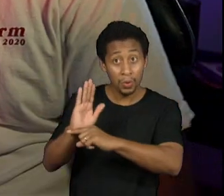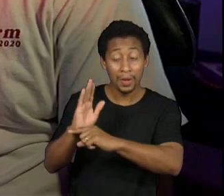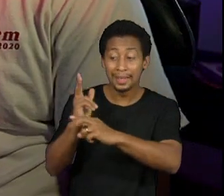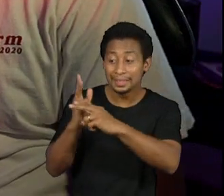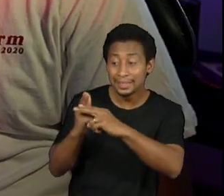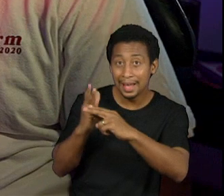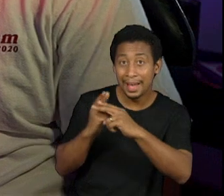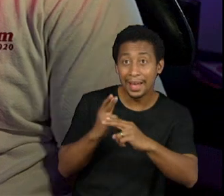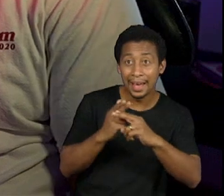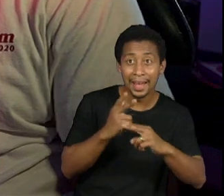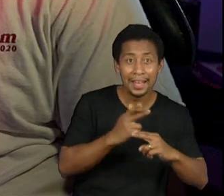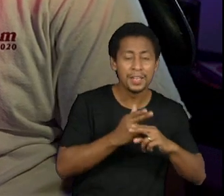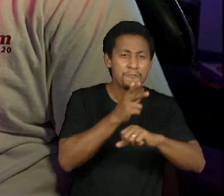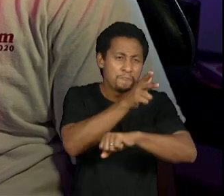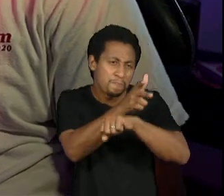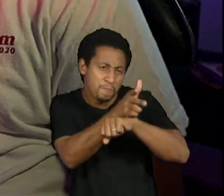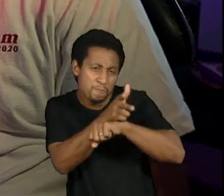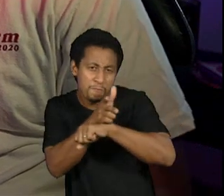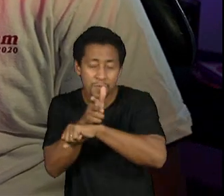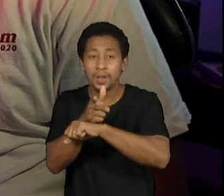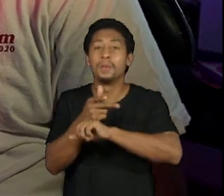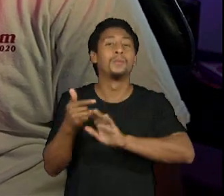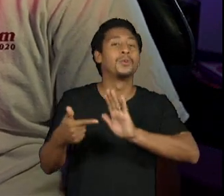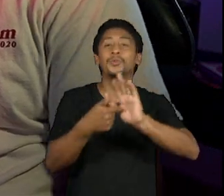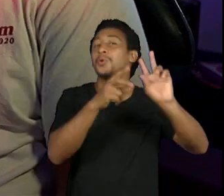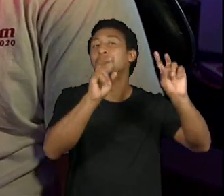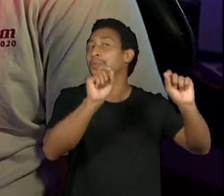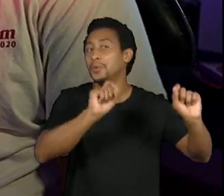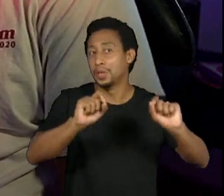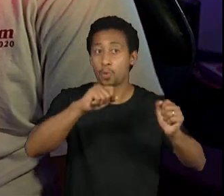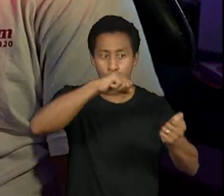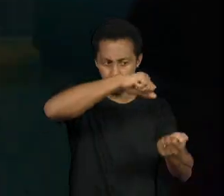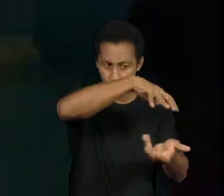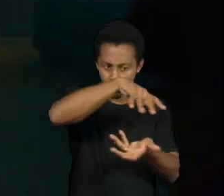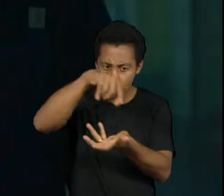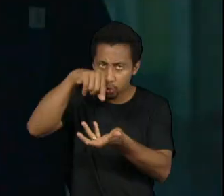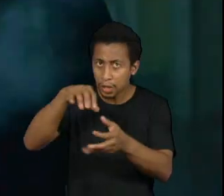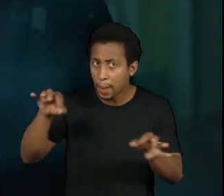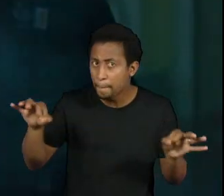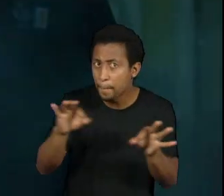o mundo tá preparado pra ver o homem negro à prova de bala.